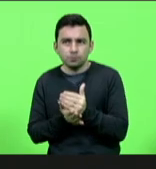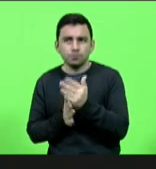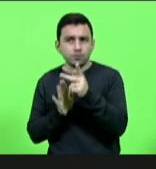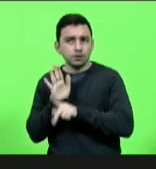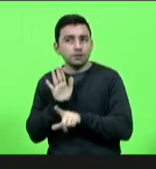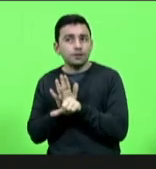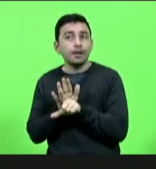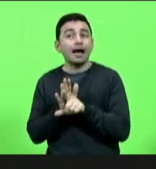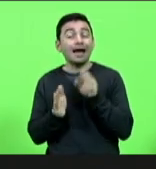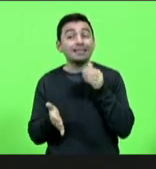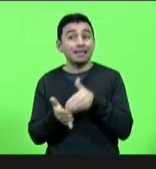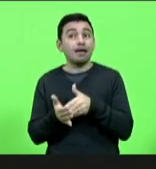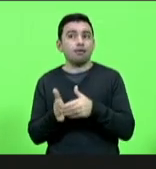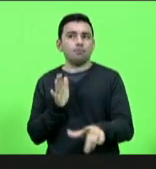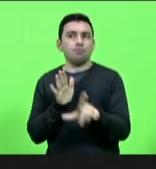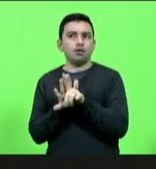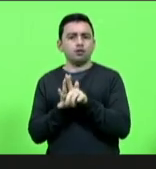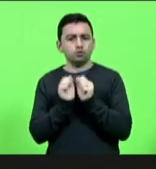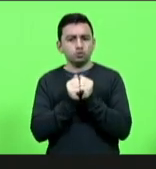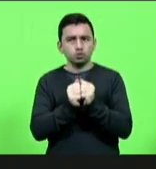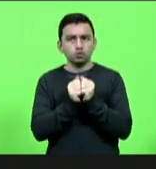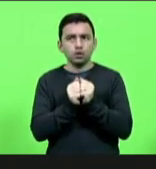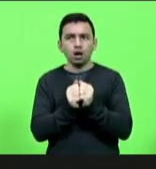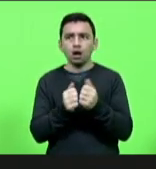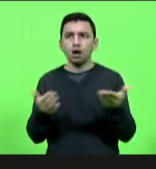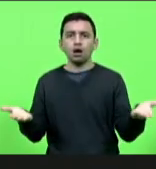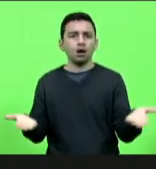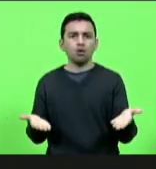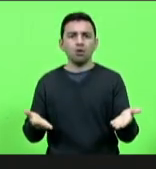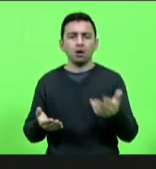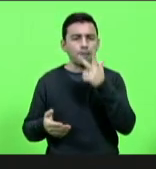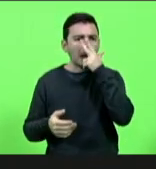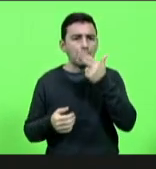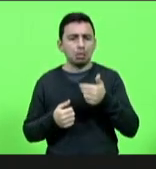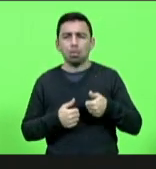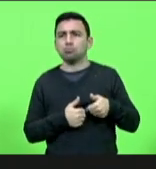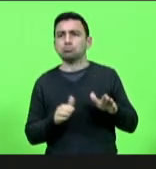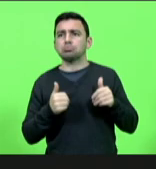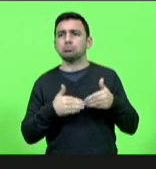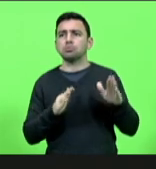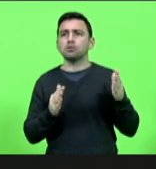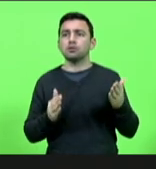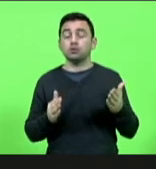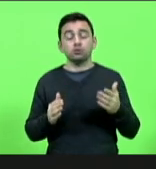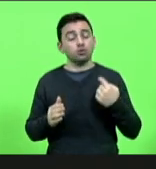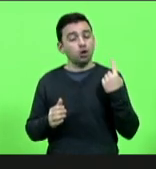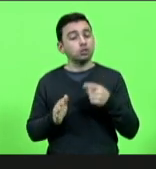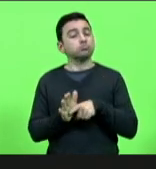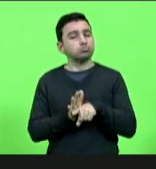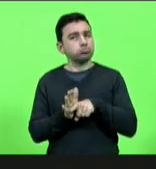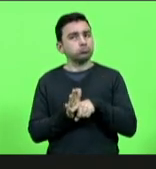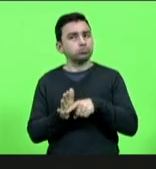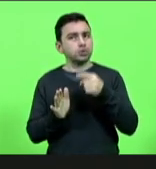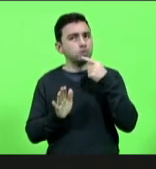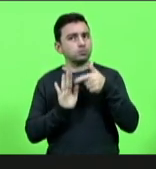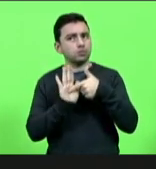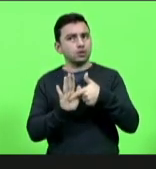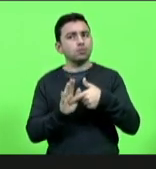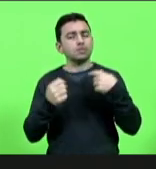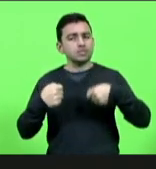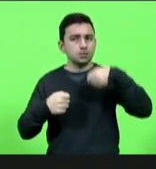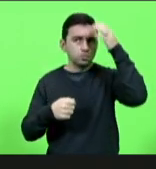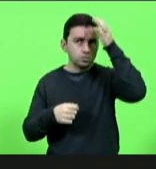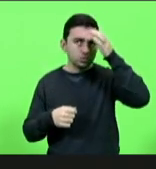a lei nós construímos isso junto e hoje isso está escanteado não está valendo então estamos apurando essas denúncias eu espero conscientização